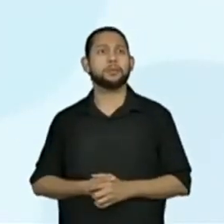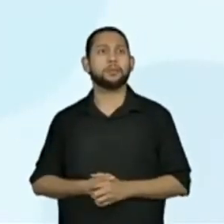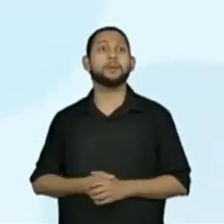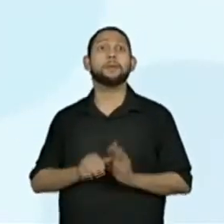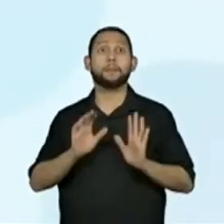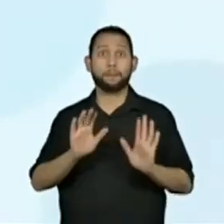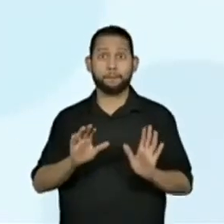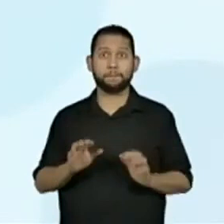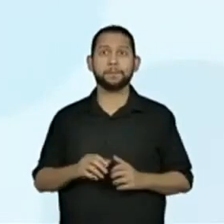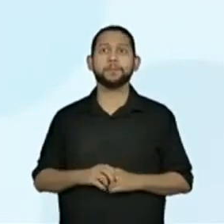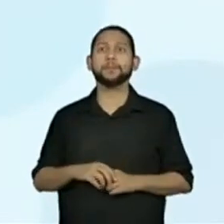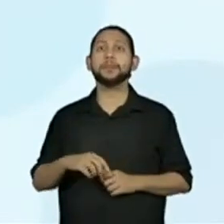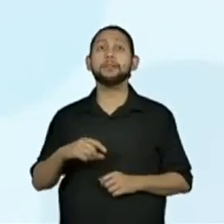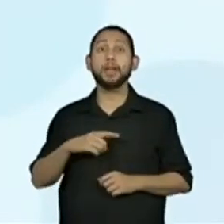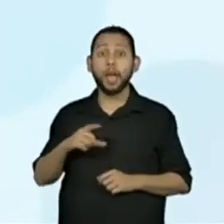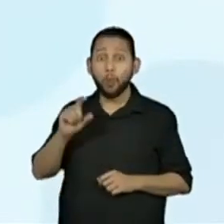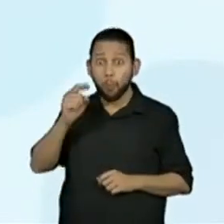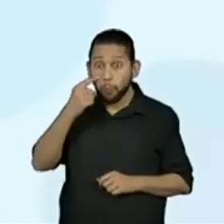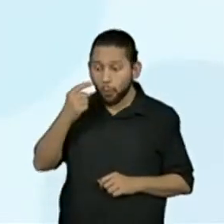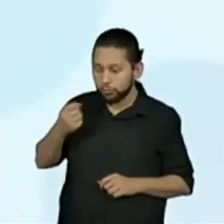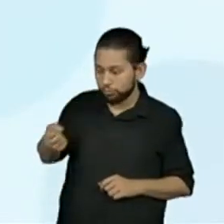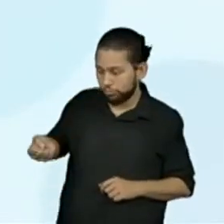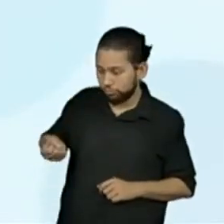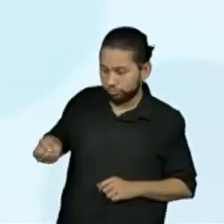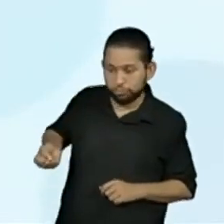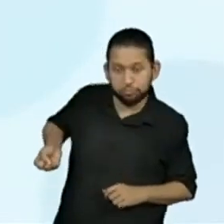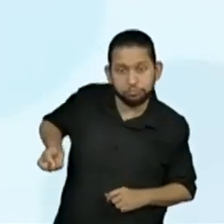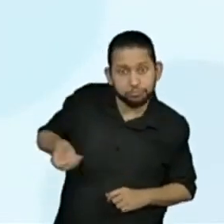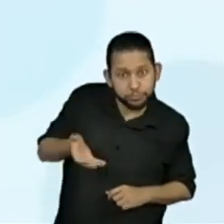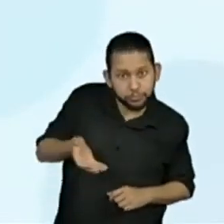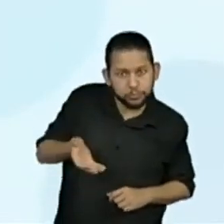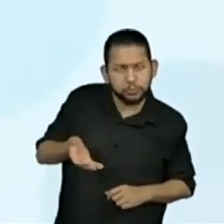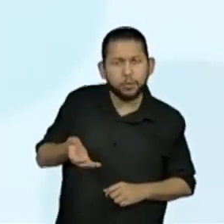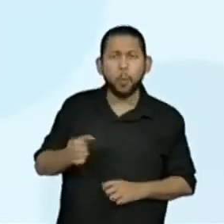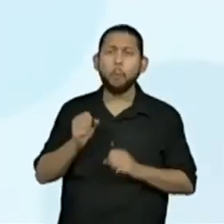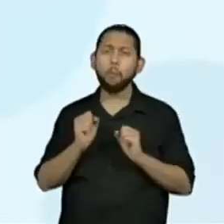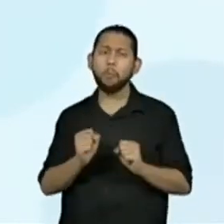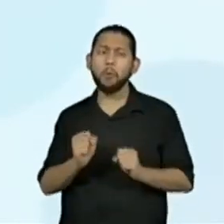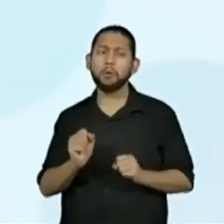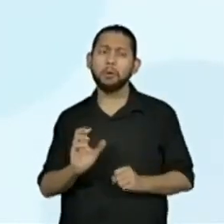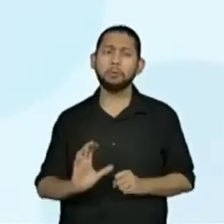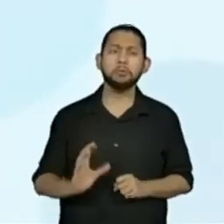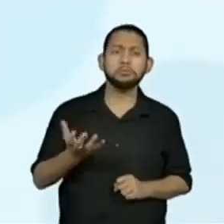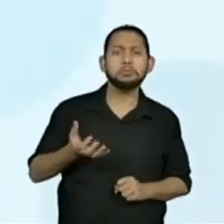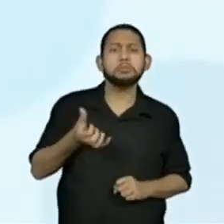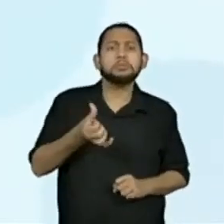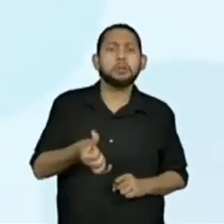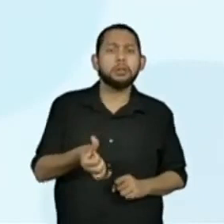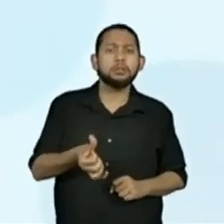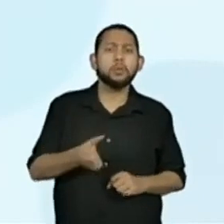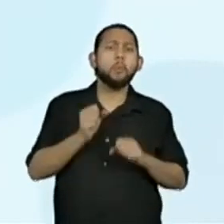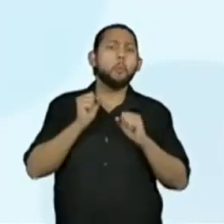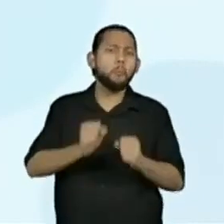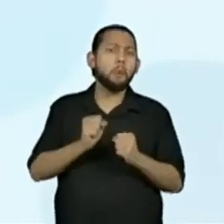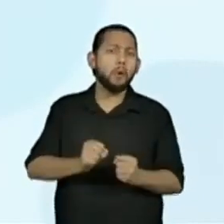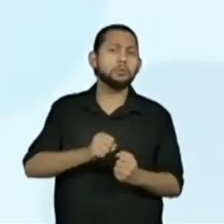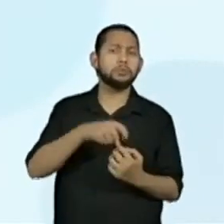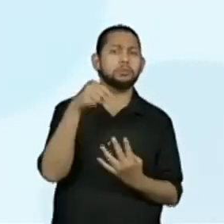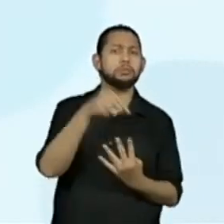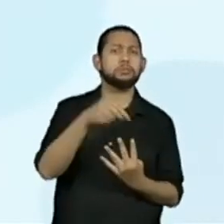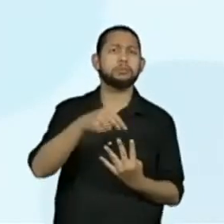Em cada lançamento, quais são as possibilidades de dar a soma 6?